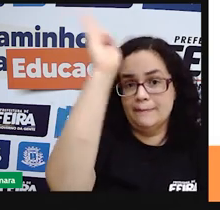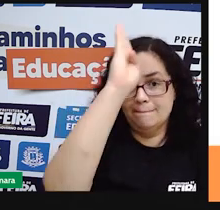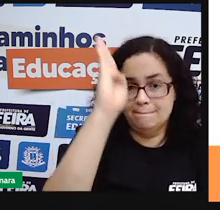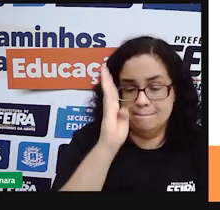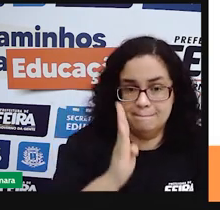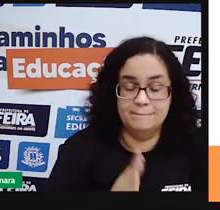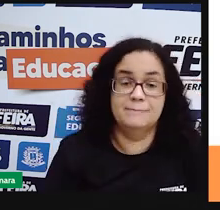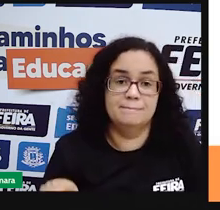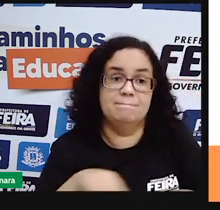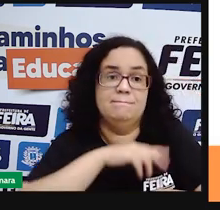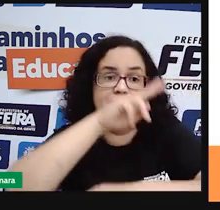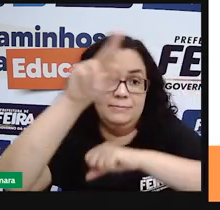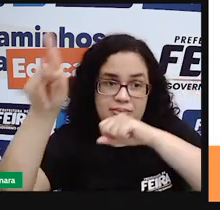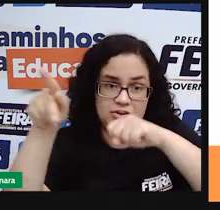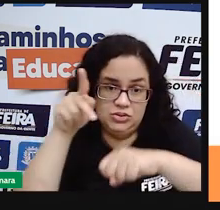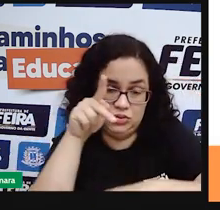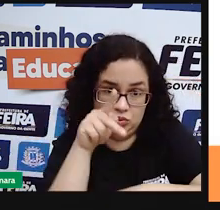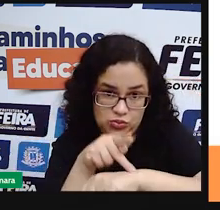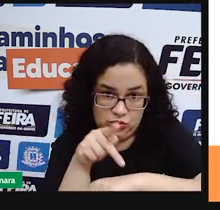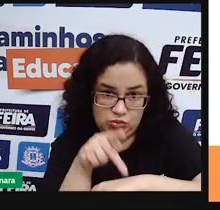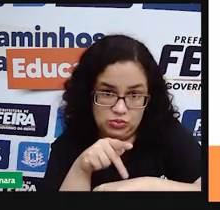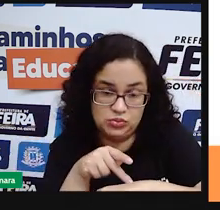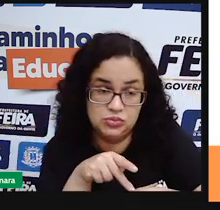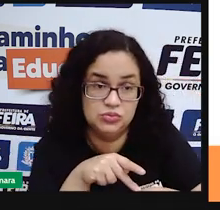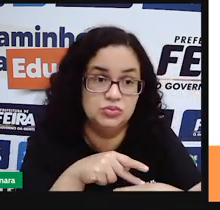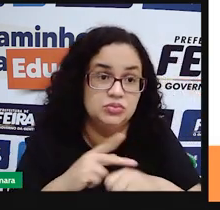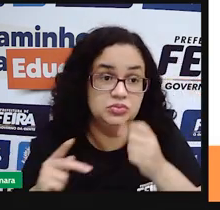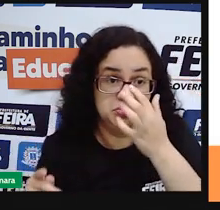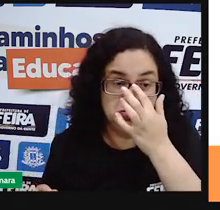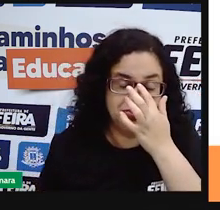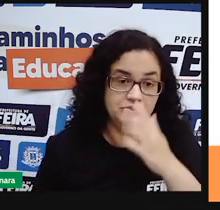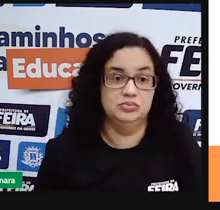países, né? Que fazem aí vizinhança com o nosso país.